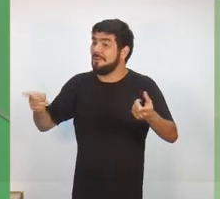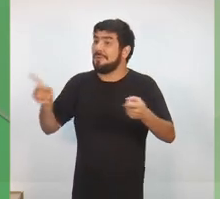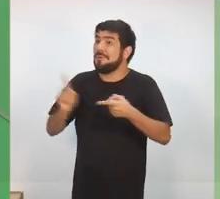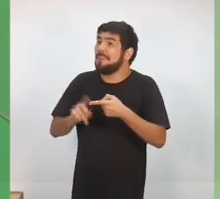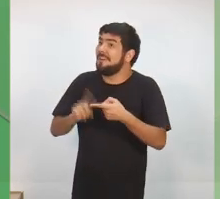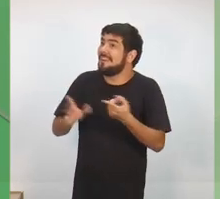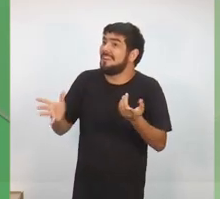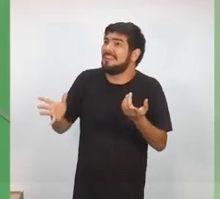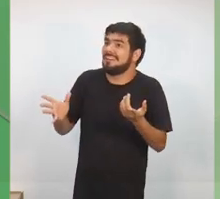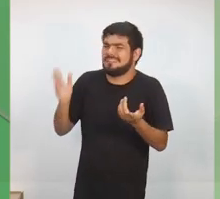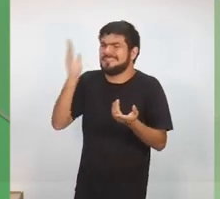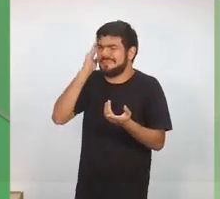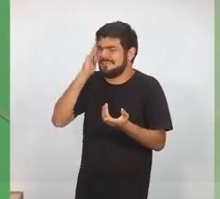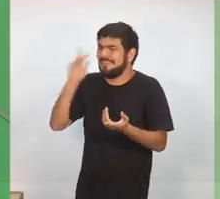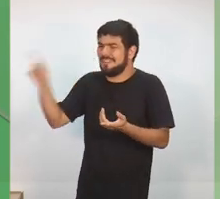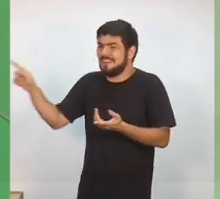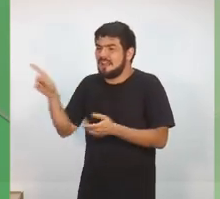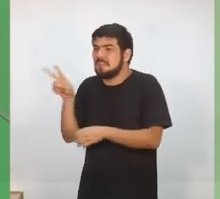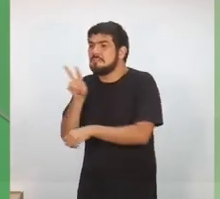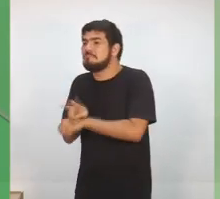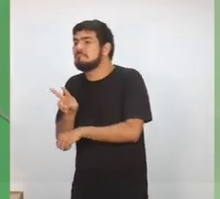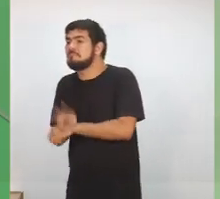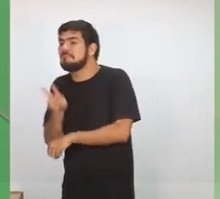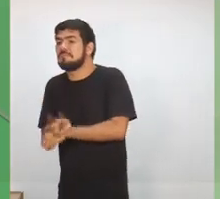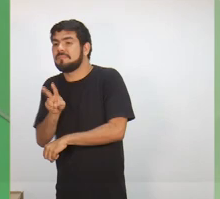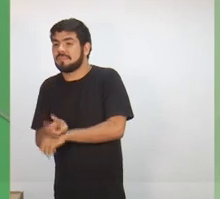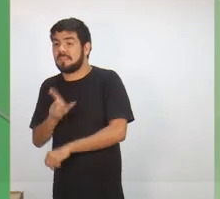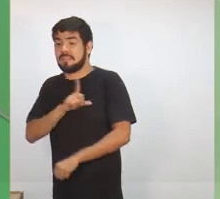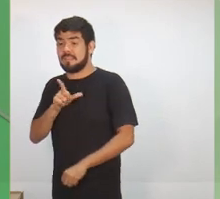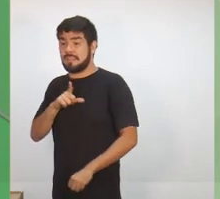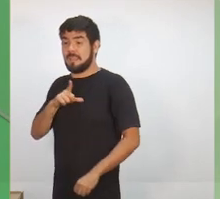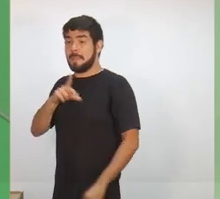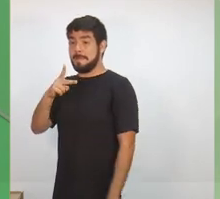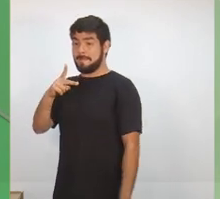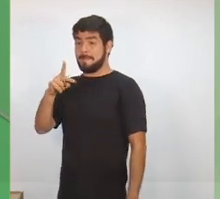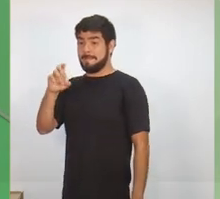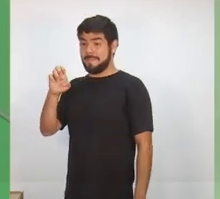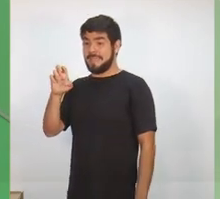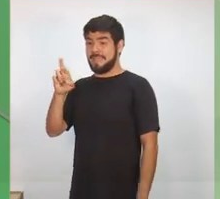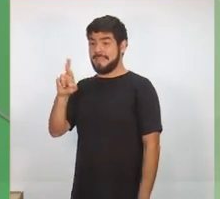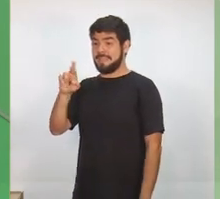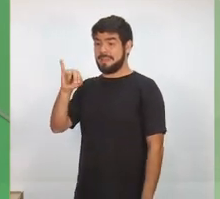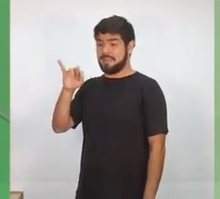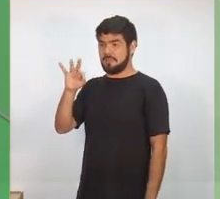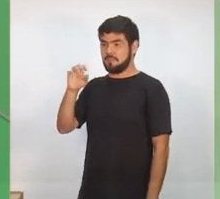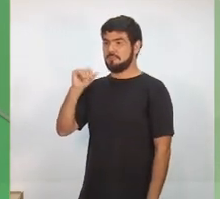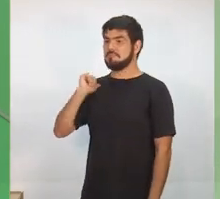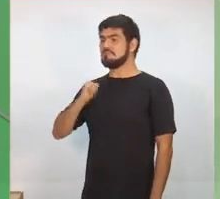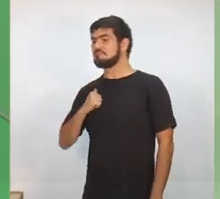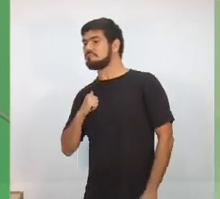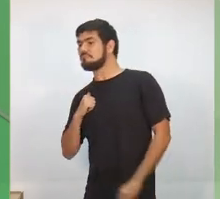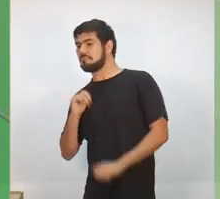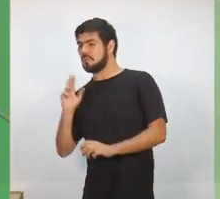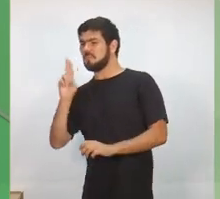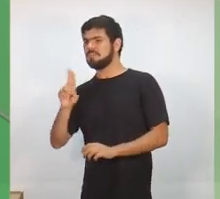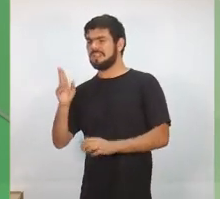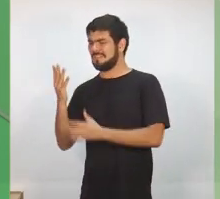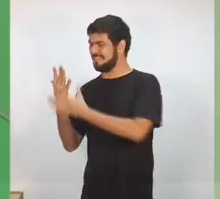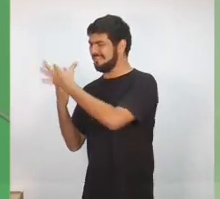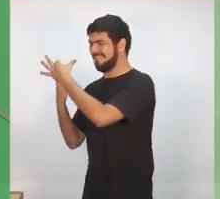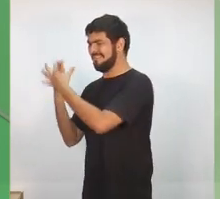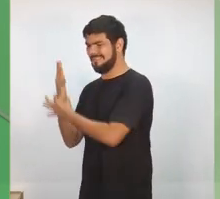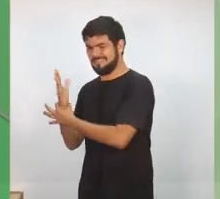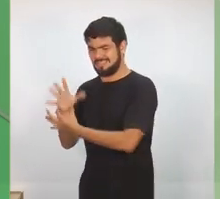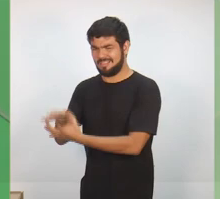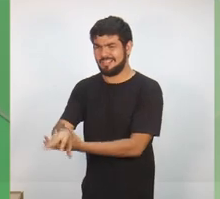que inclusive lá na perícia tem os peritos reutilizando luva para poder fazer uma perícia, para poder fazer um exame